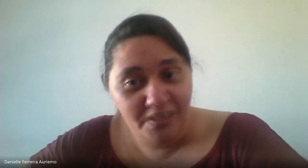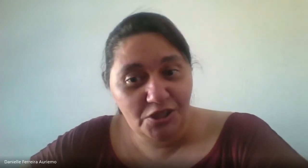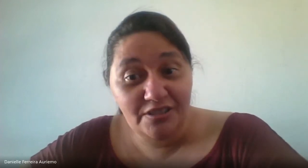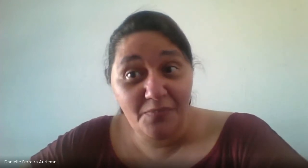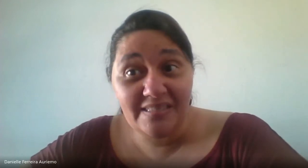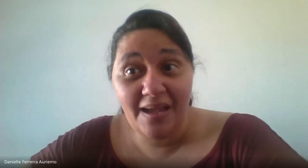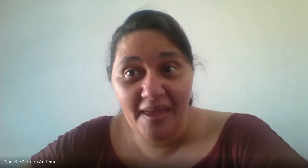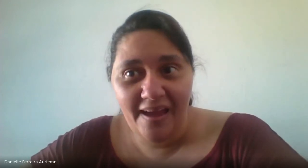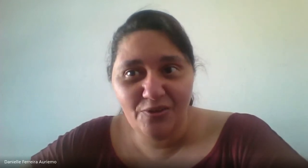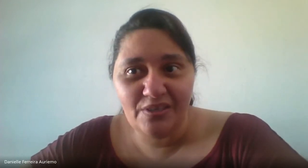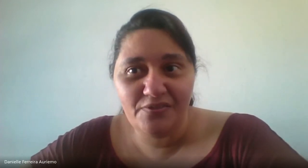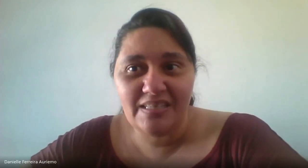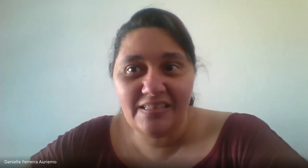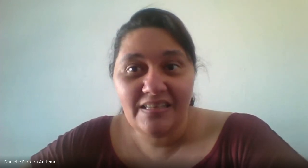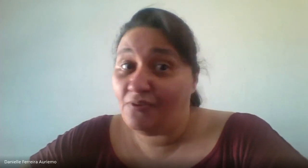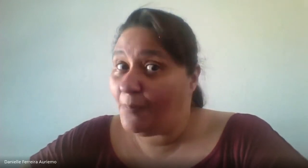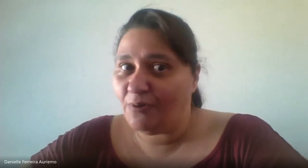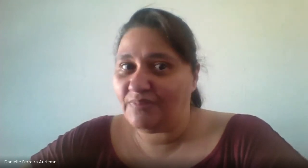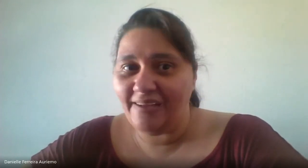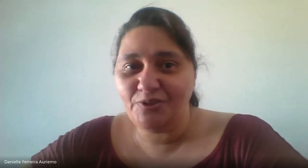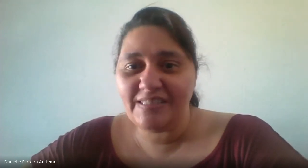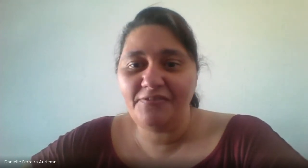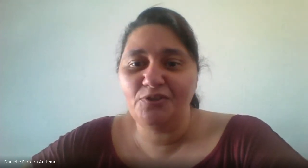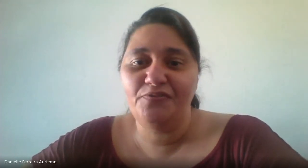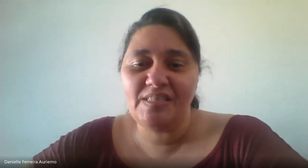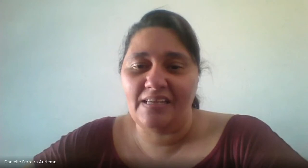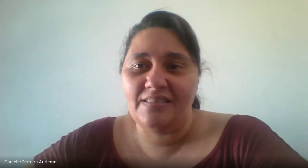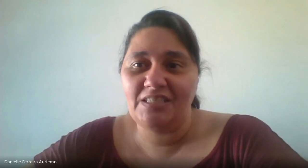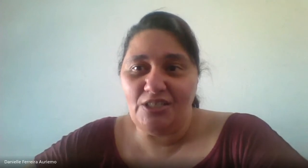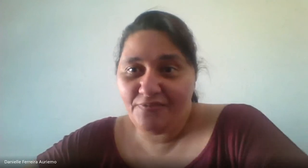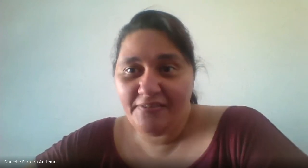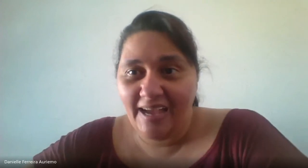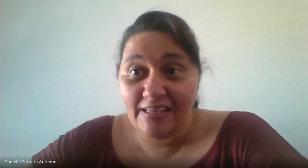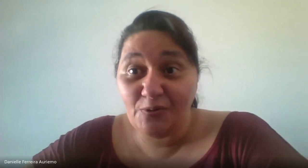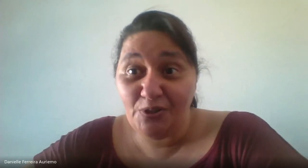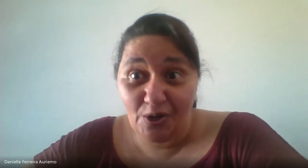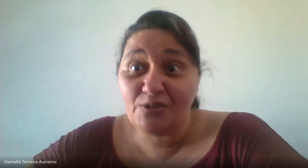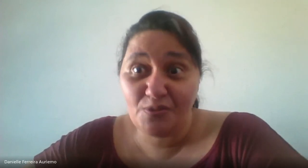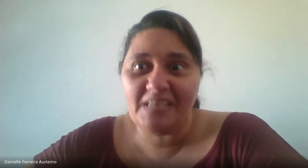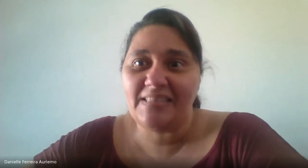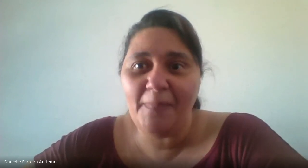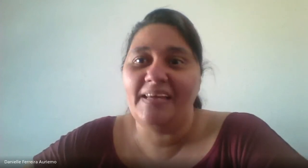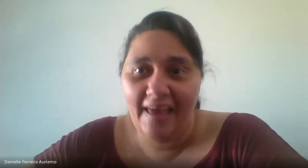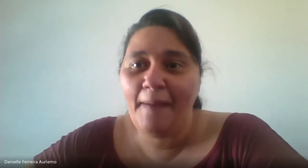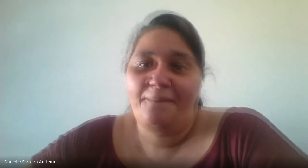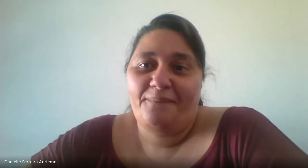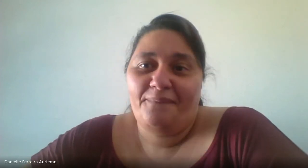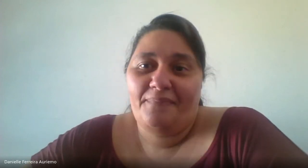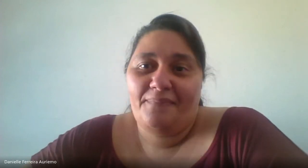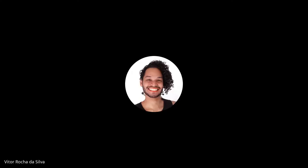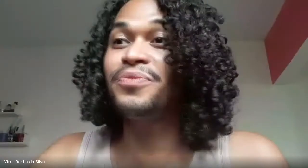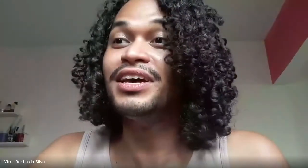-mail Para a gente também saber aí O que vocês vão aprontar No desafio de vocês Que a gente vai ficar aqui Curiosos para saber, né?